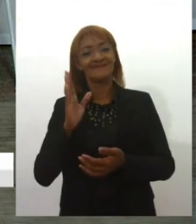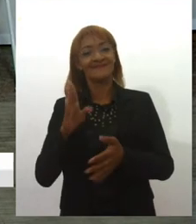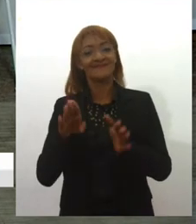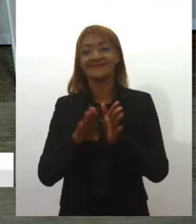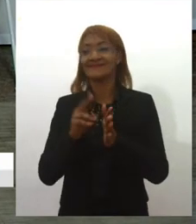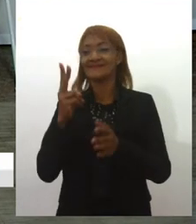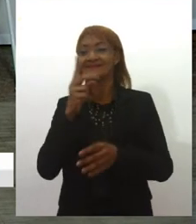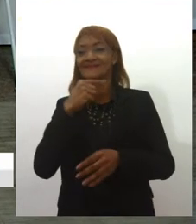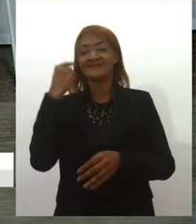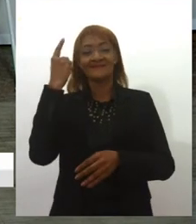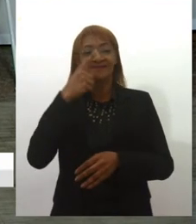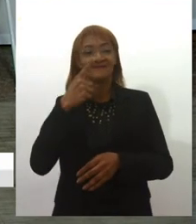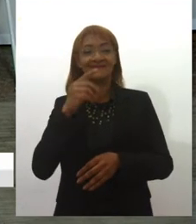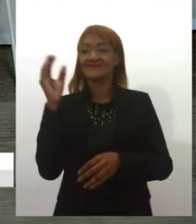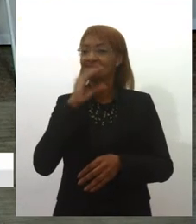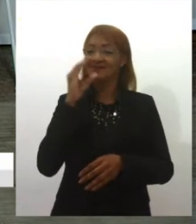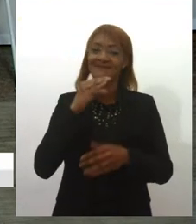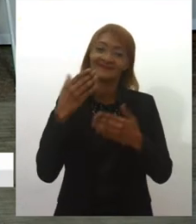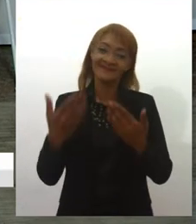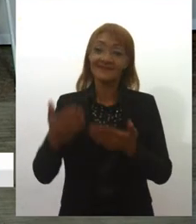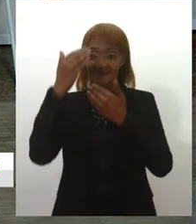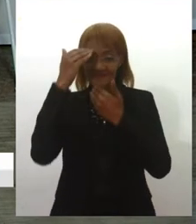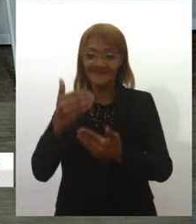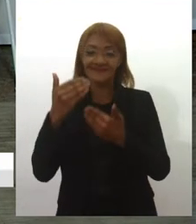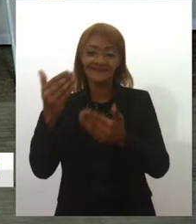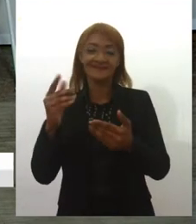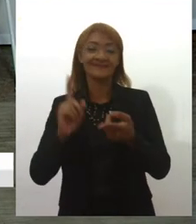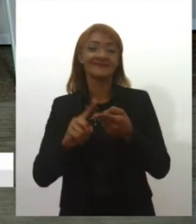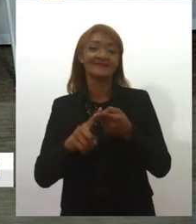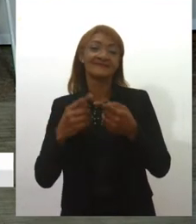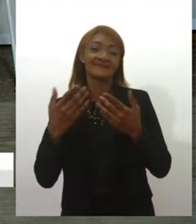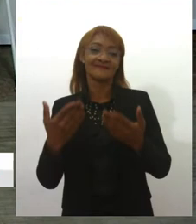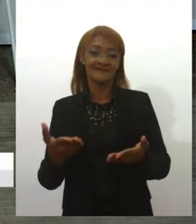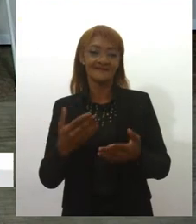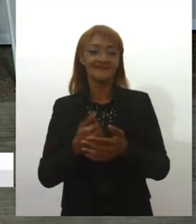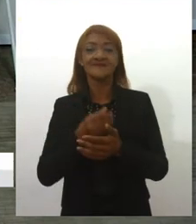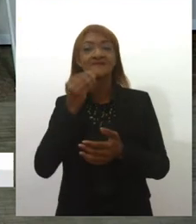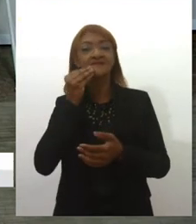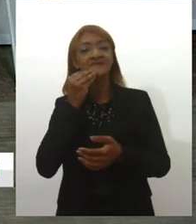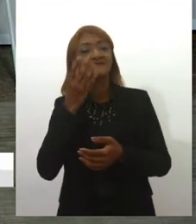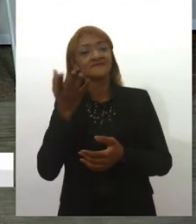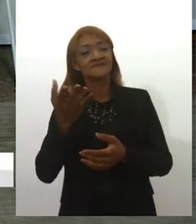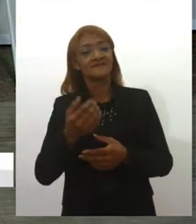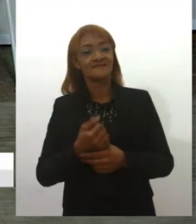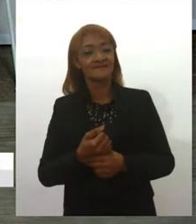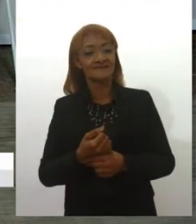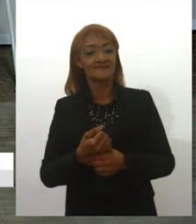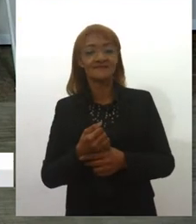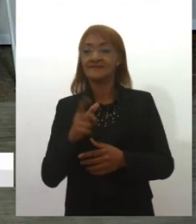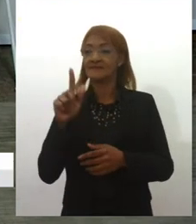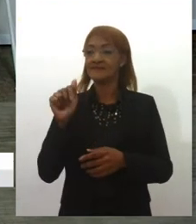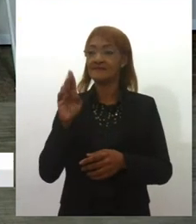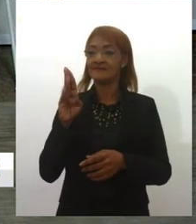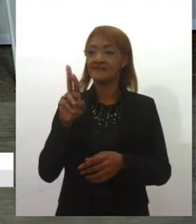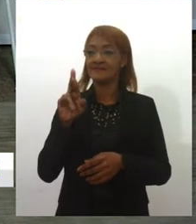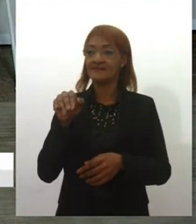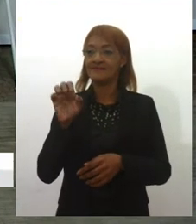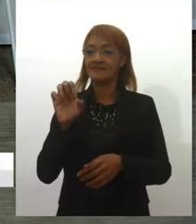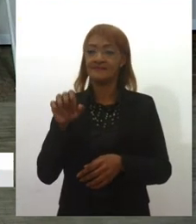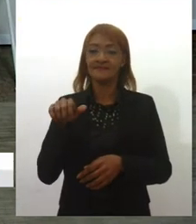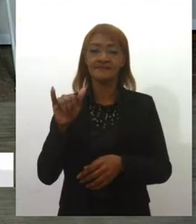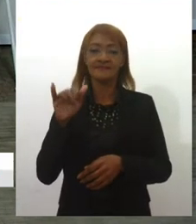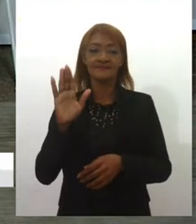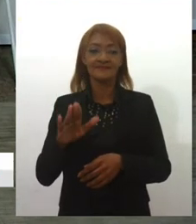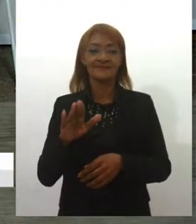conversar com a gente, inclusive agradeço por isso também, para a estar tendo essa oportunidade. E a Gabriele vai sair do